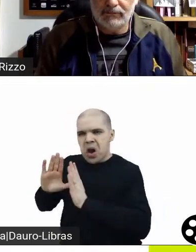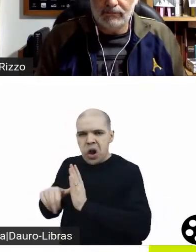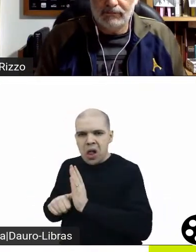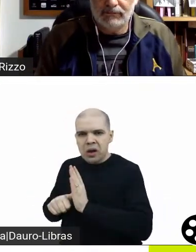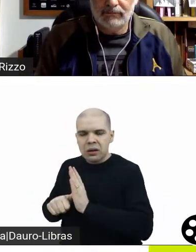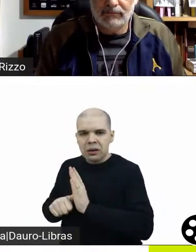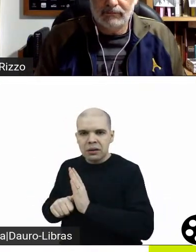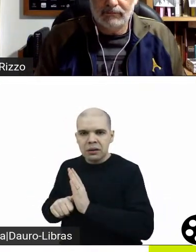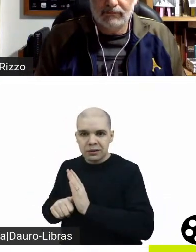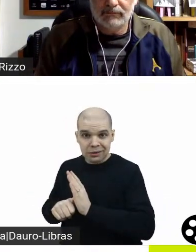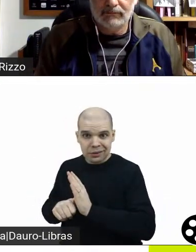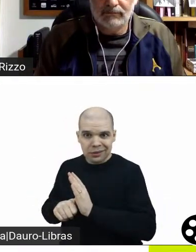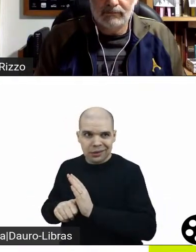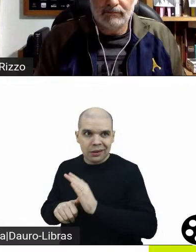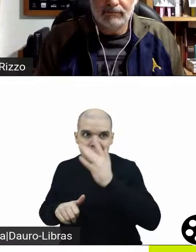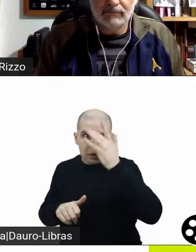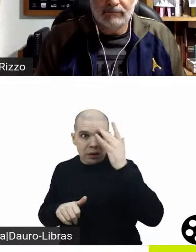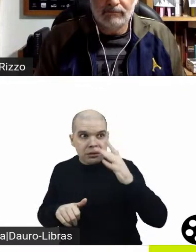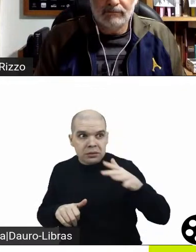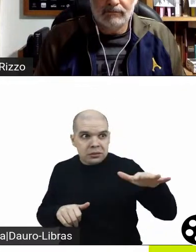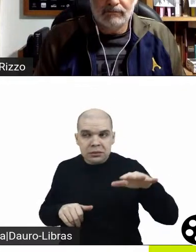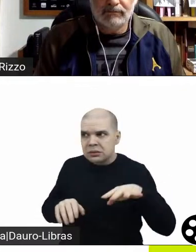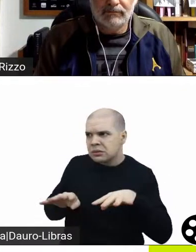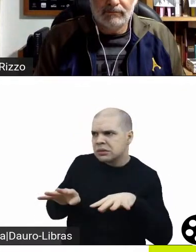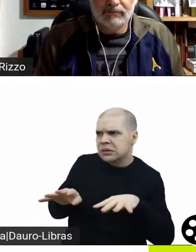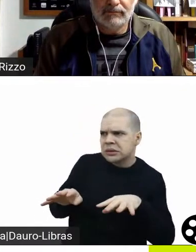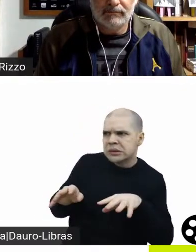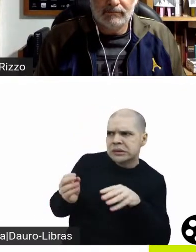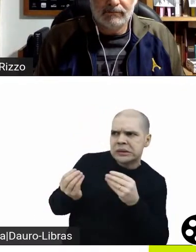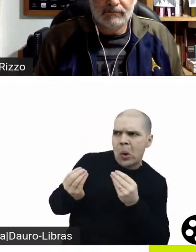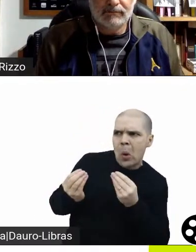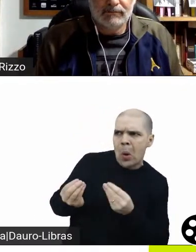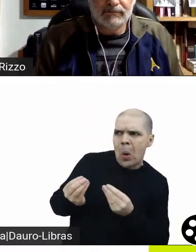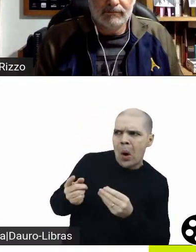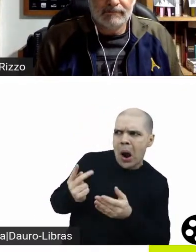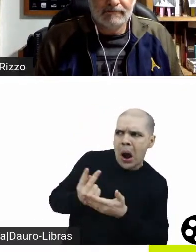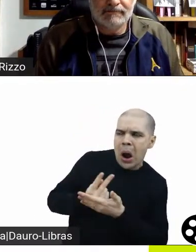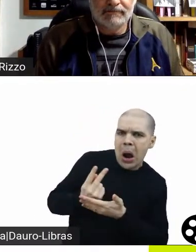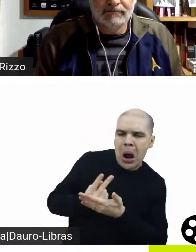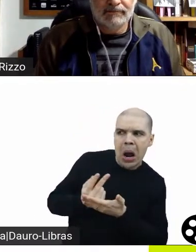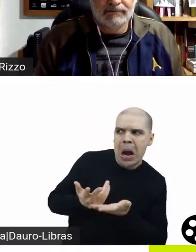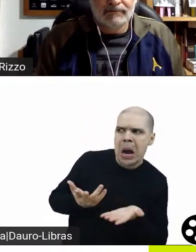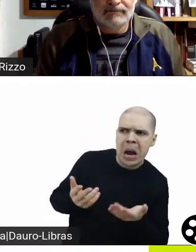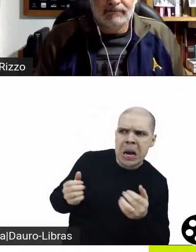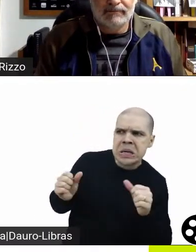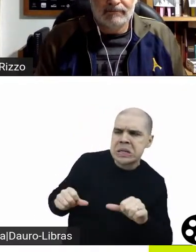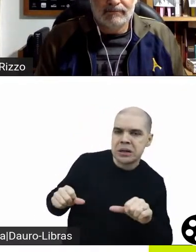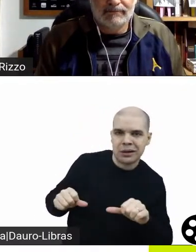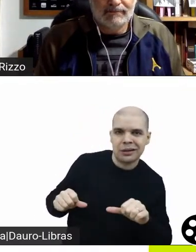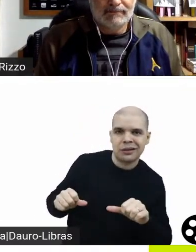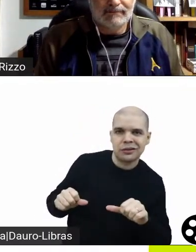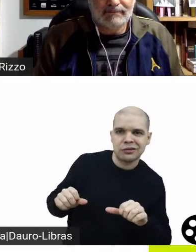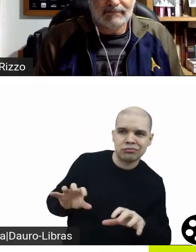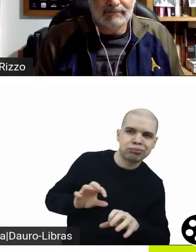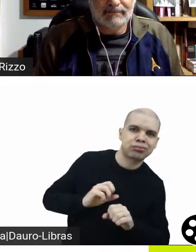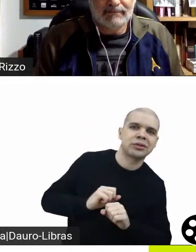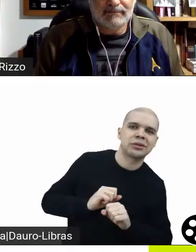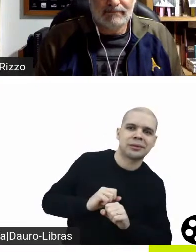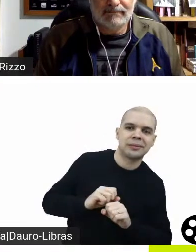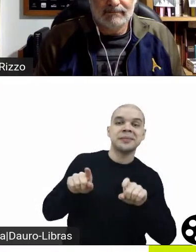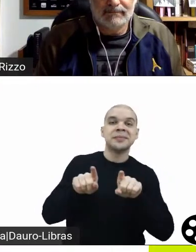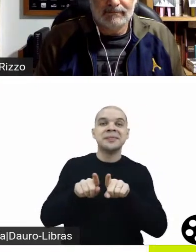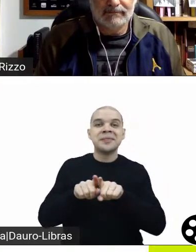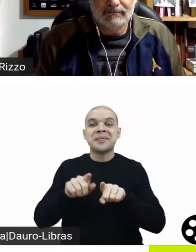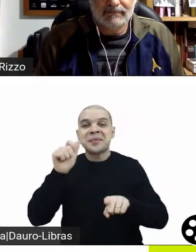Collette, ela é muito eficiente como ela atua nesse filme ridículo. Ela enfatiza isso na cena da igreja, quando ela entra no altar, e ela